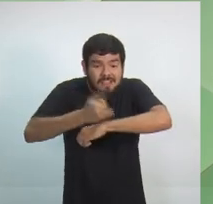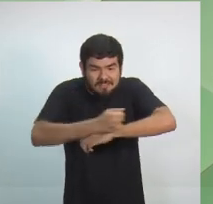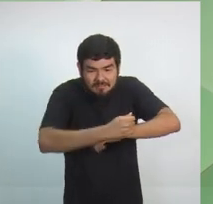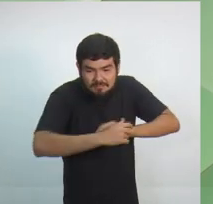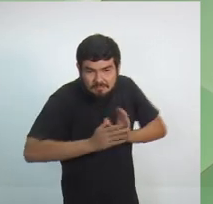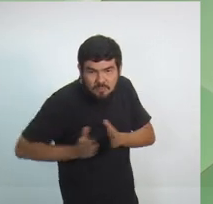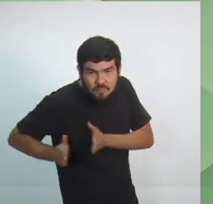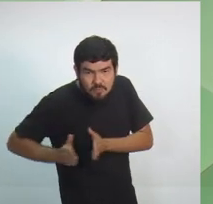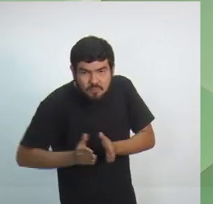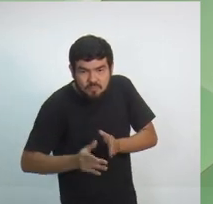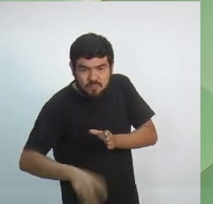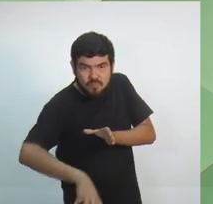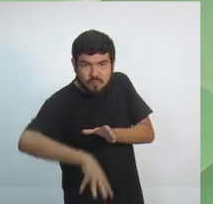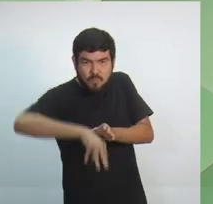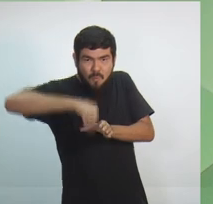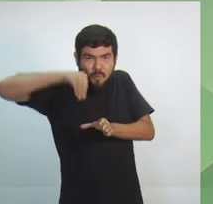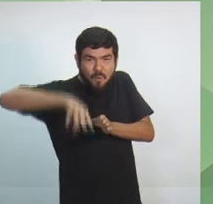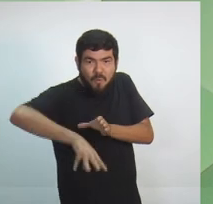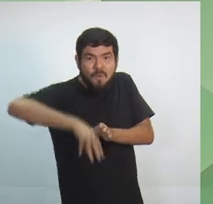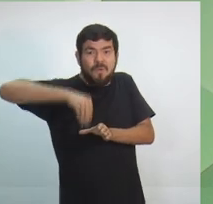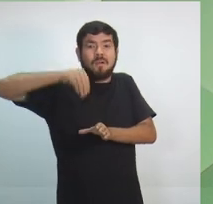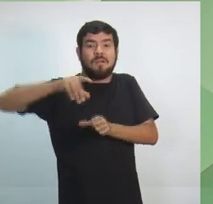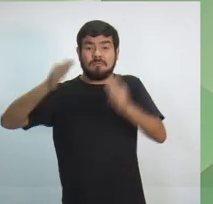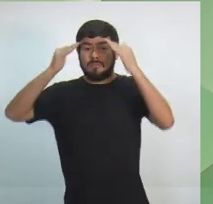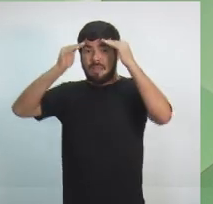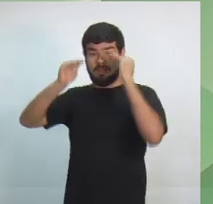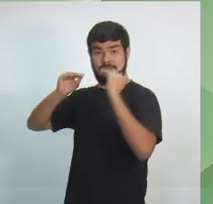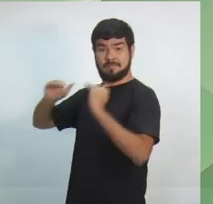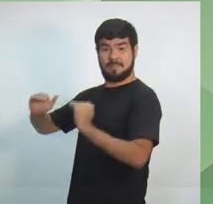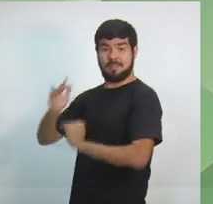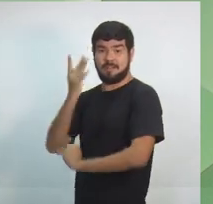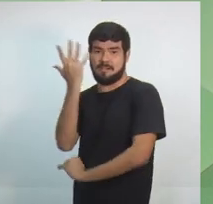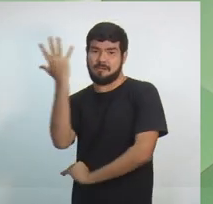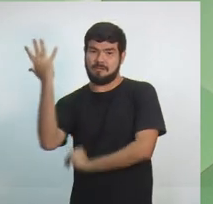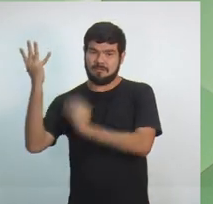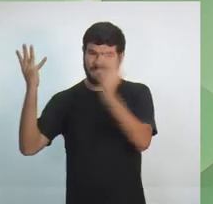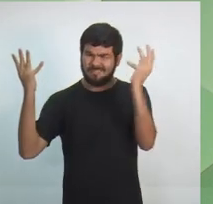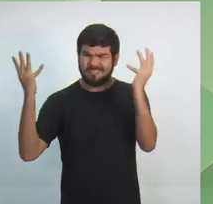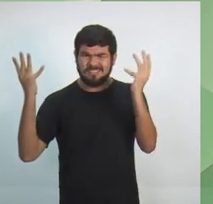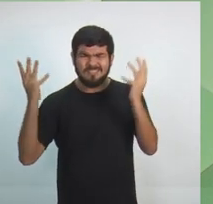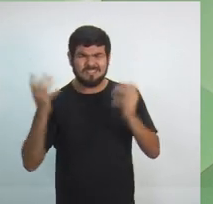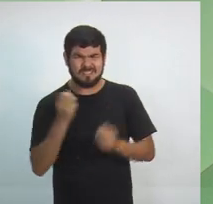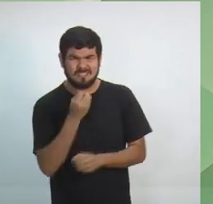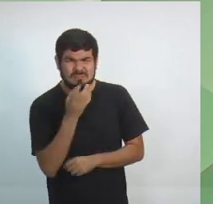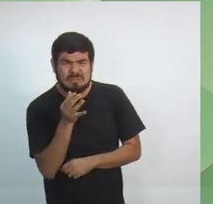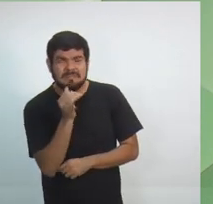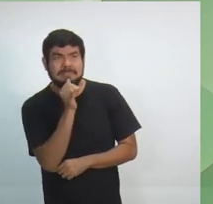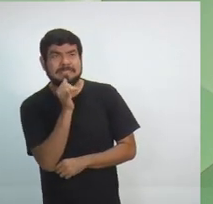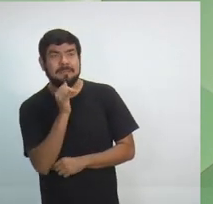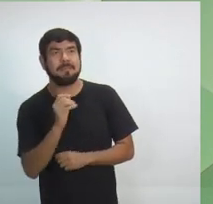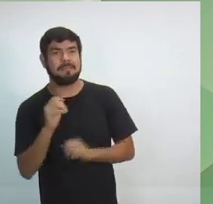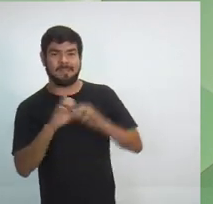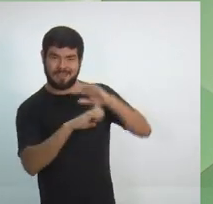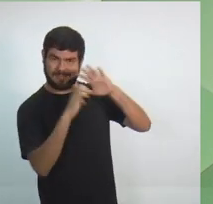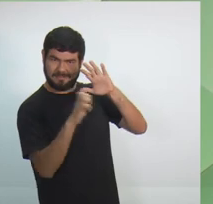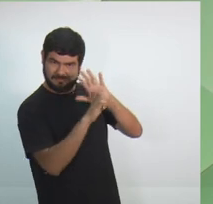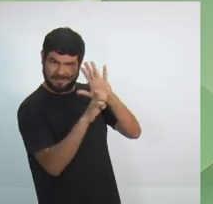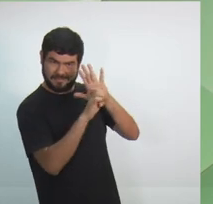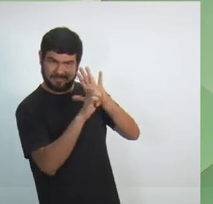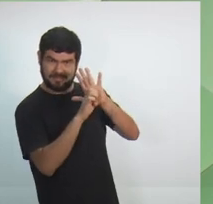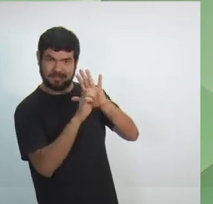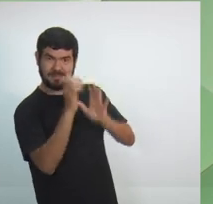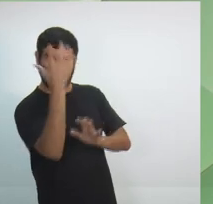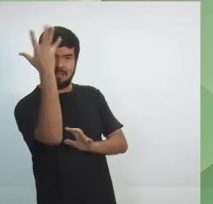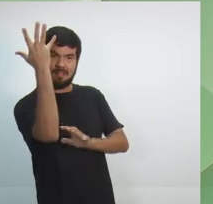ambiental, a nossa biodiversidade. Não é justo que empresas estejam tirando, por exemplo, a castanha lá de